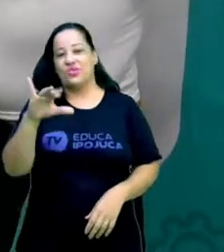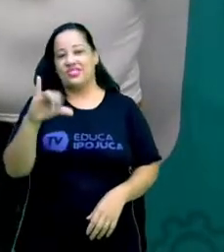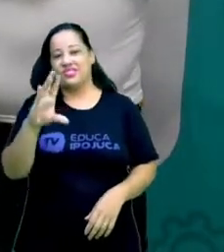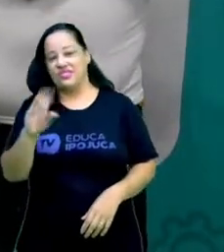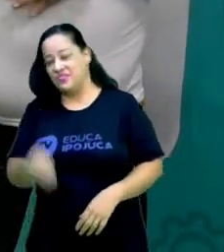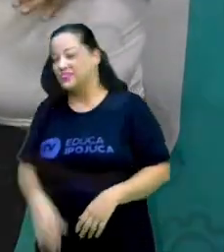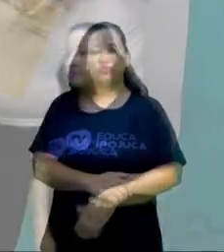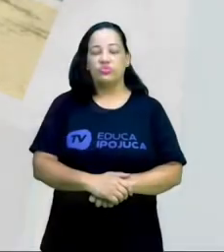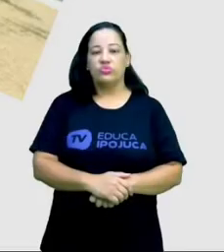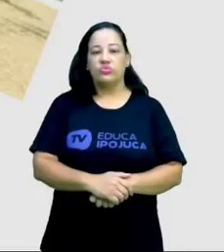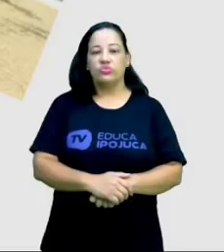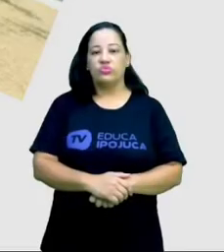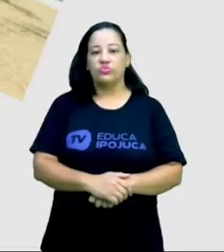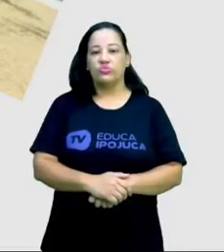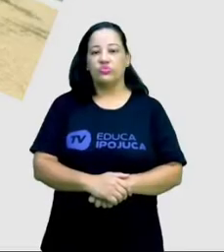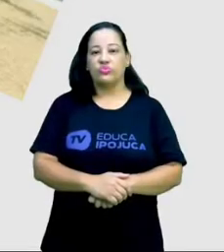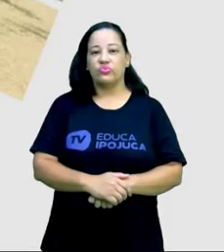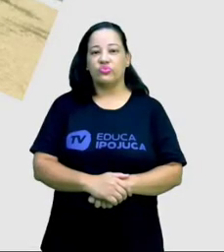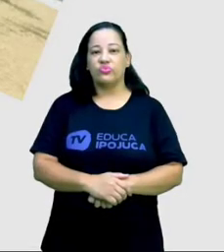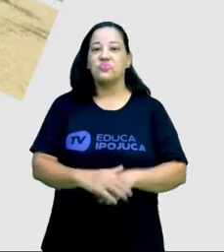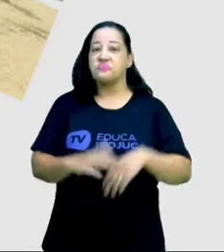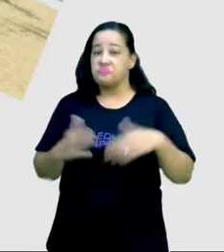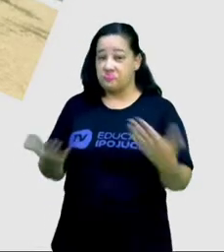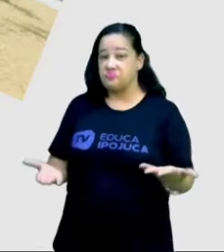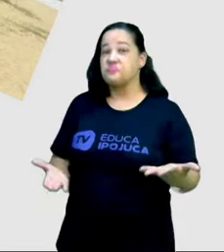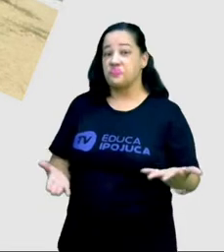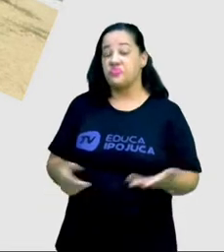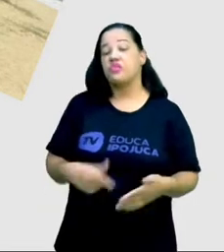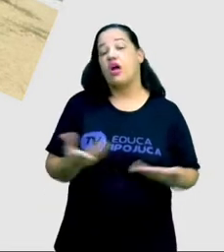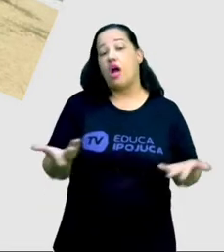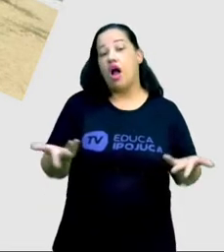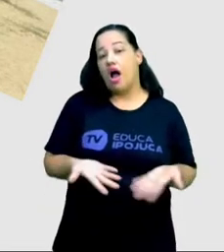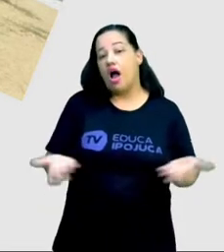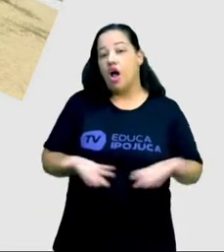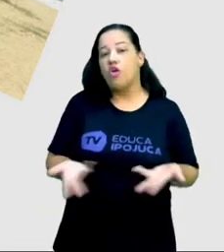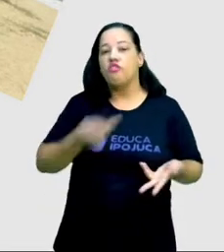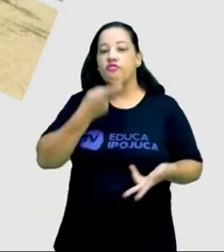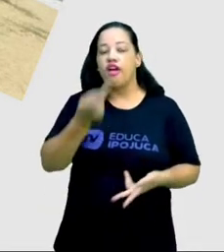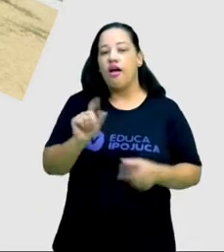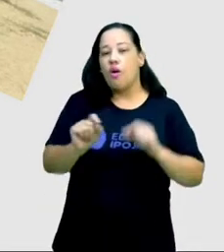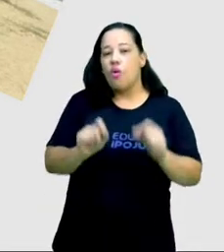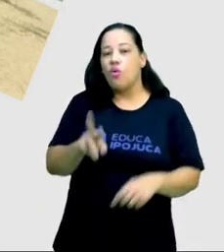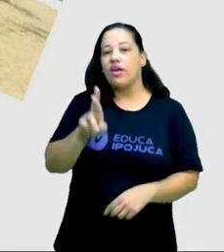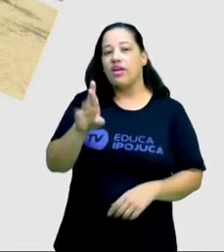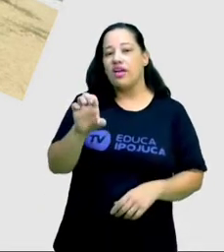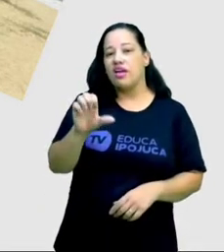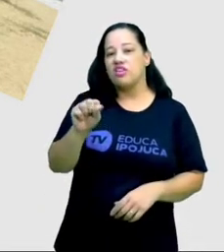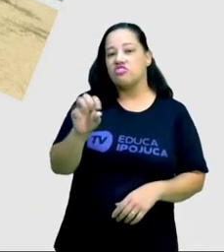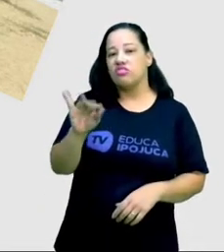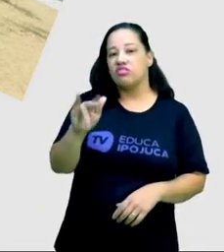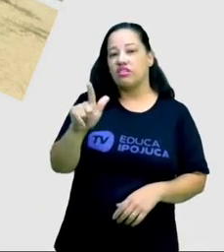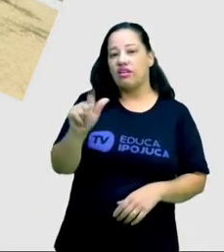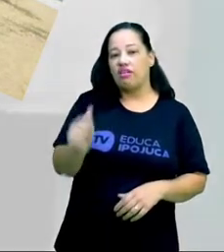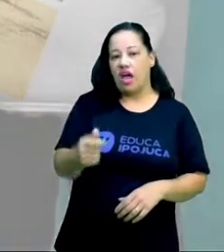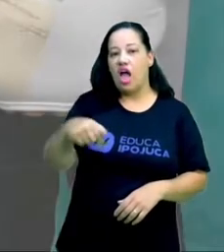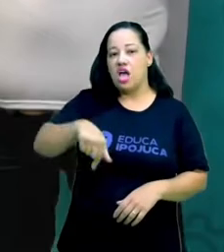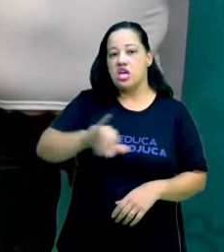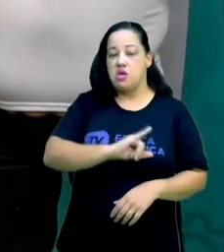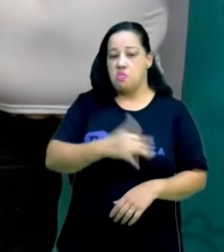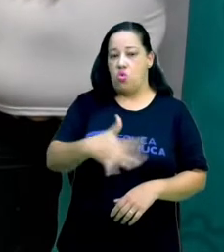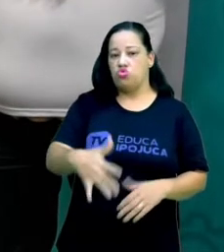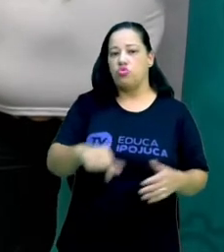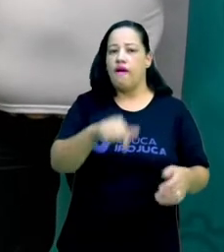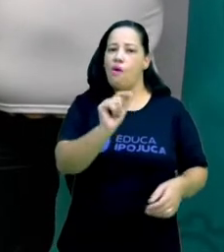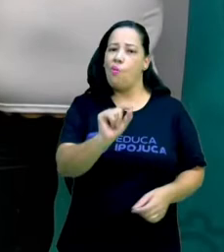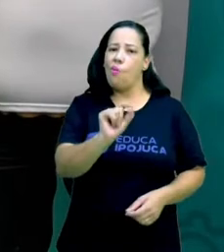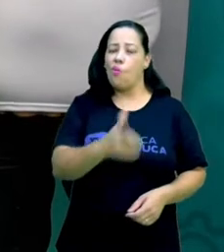Então vamos lá! Bem pessoal, nós vamos falar agora sobre a restinga ipojucana. A gente tem uma que é bem